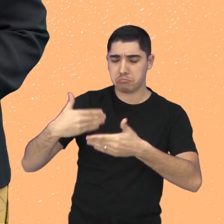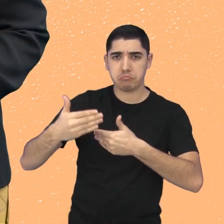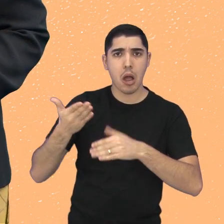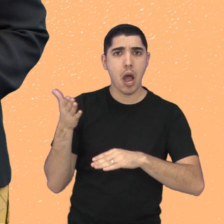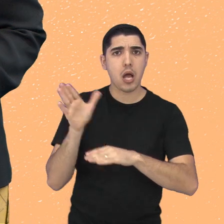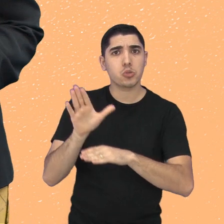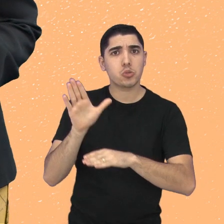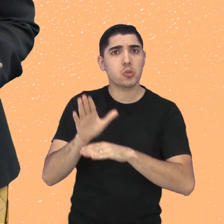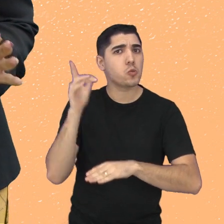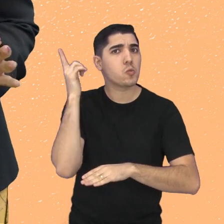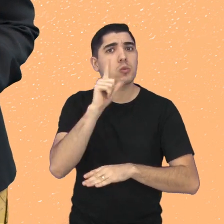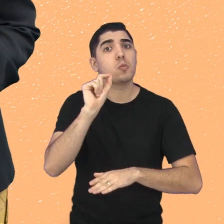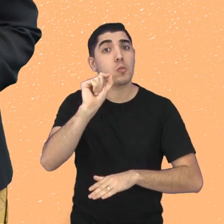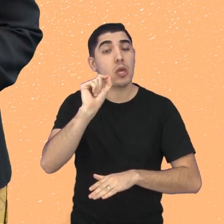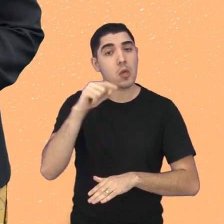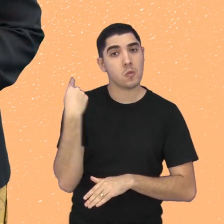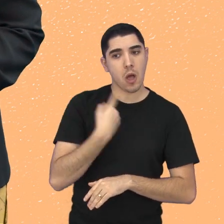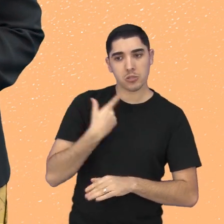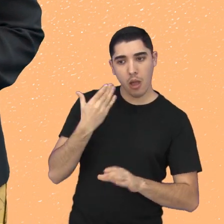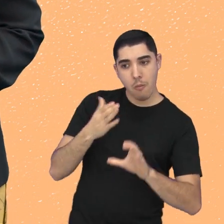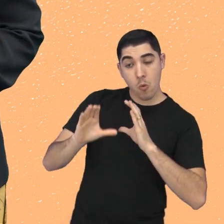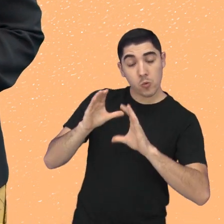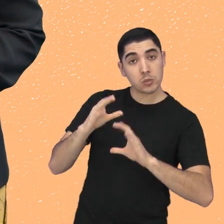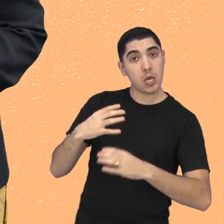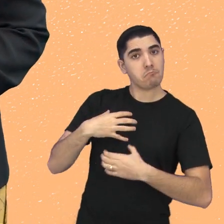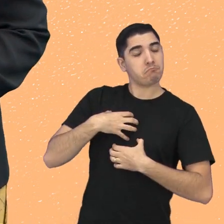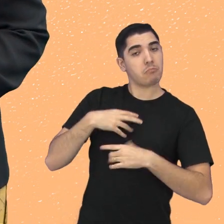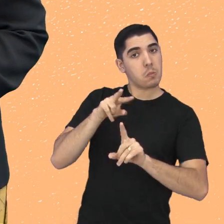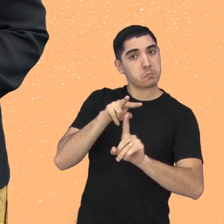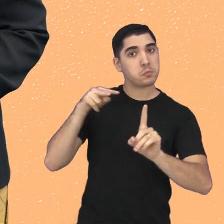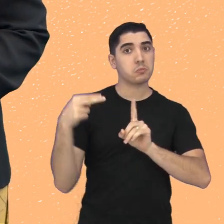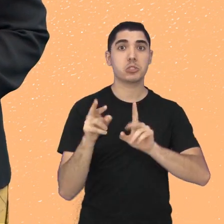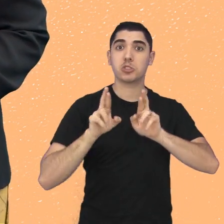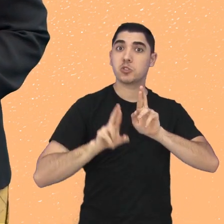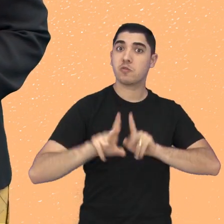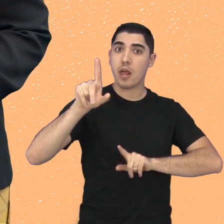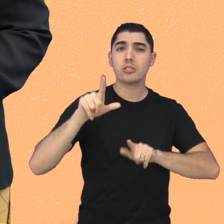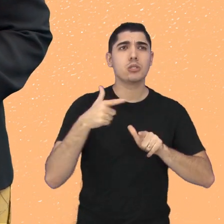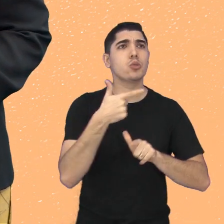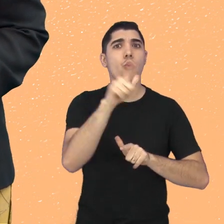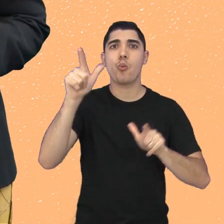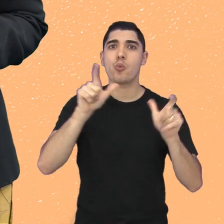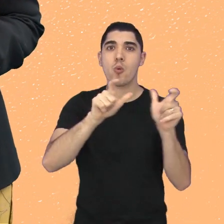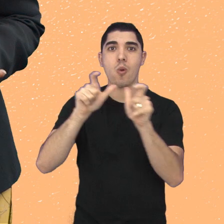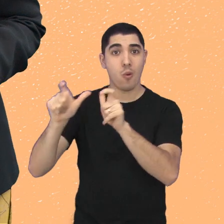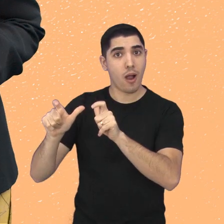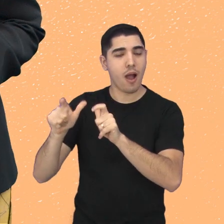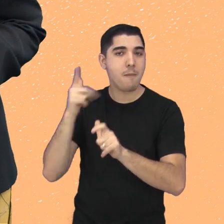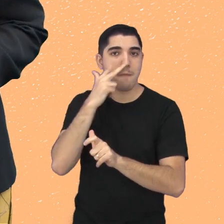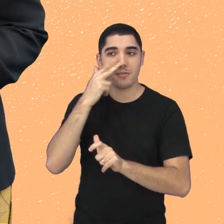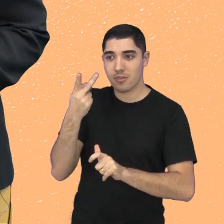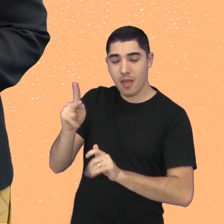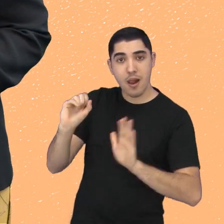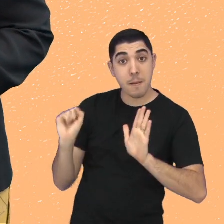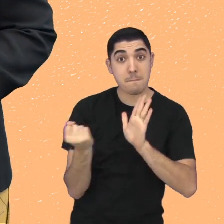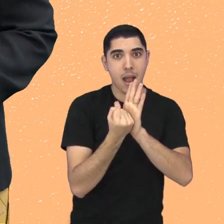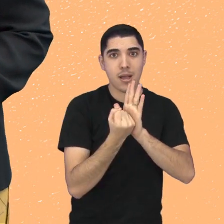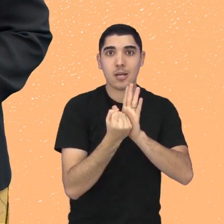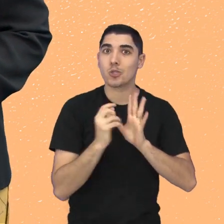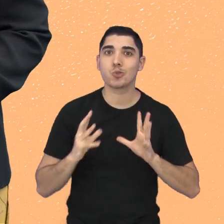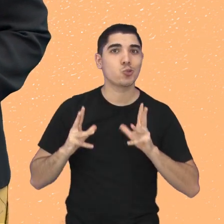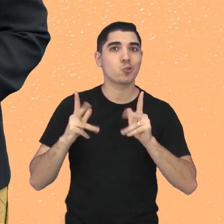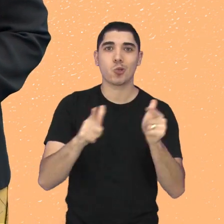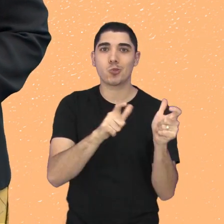decorrer dos anos para uma ampla visão do canto na cidade e em outras localidades também, deixando sua marca por onde